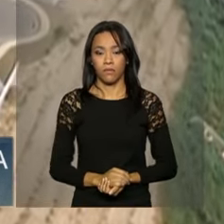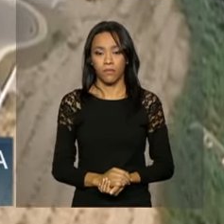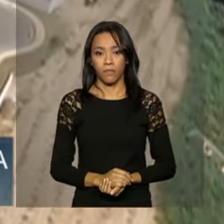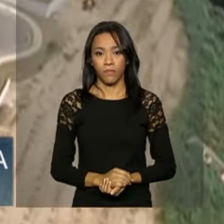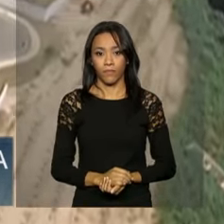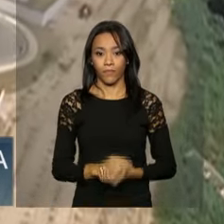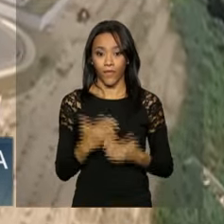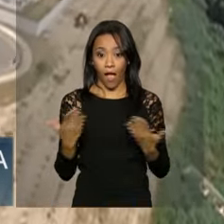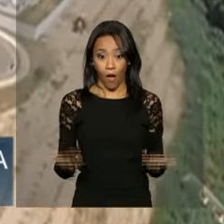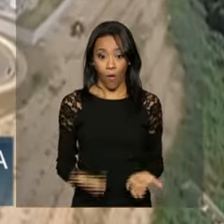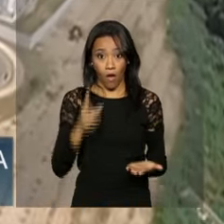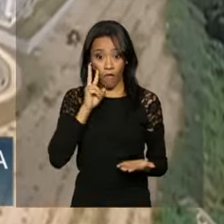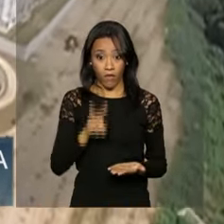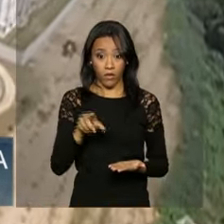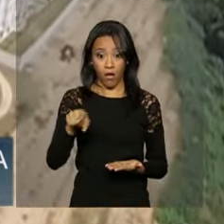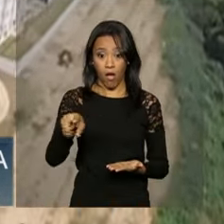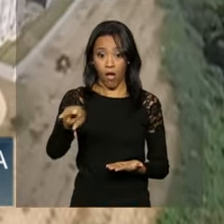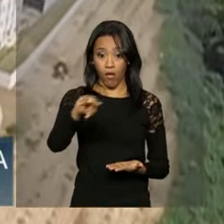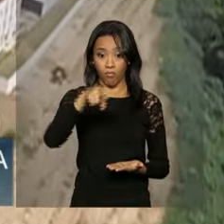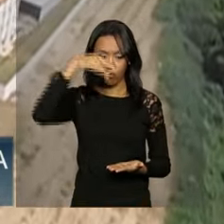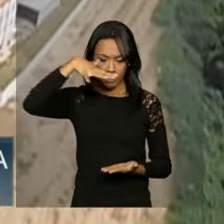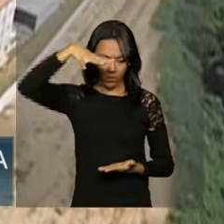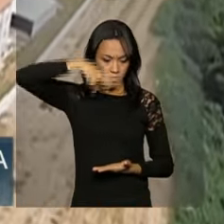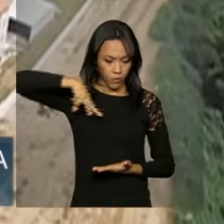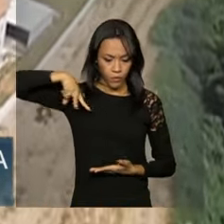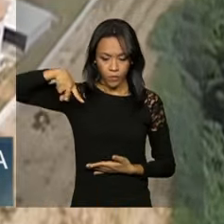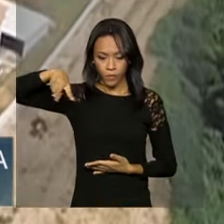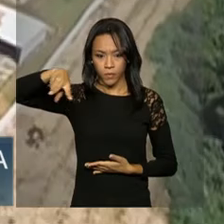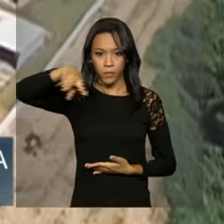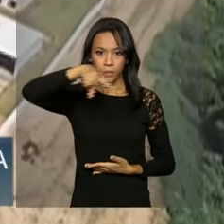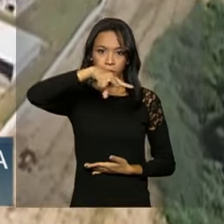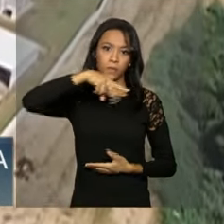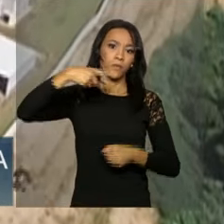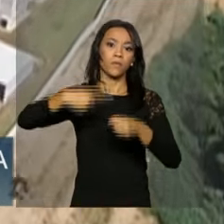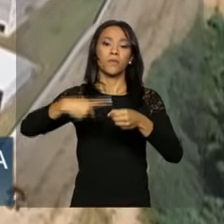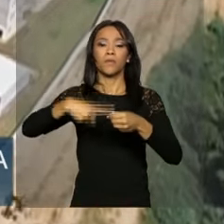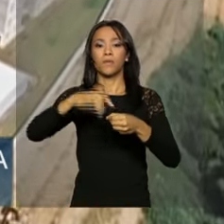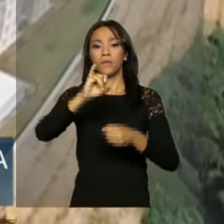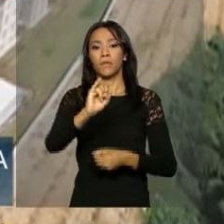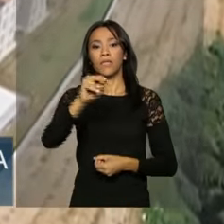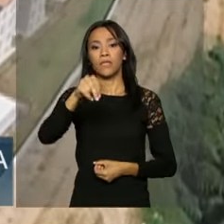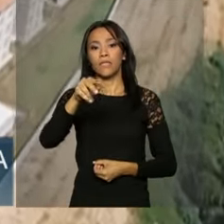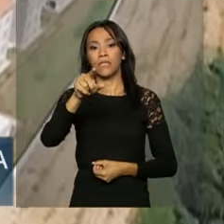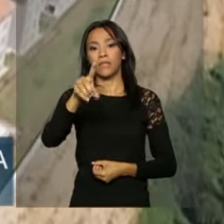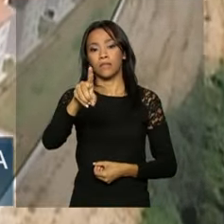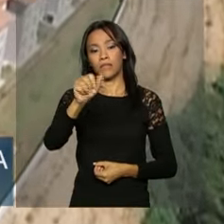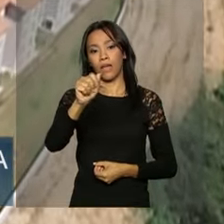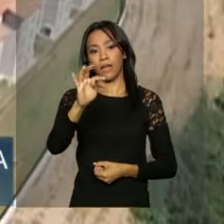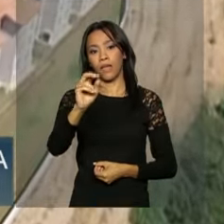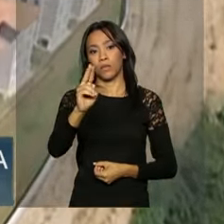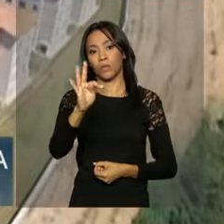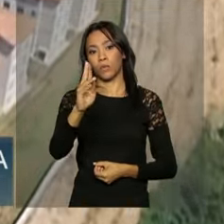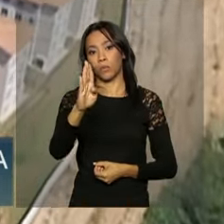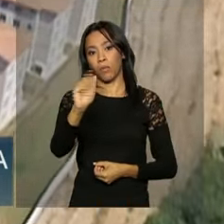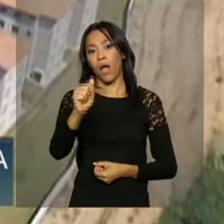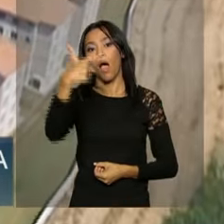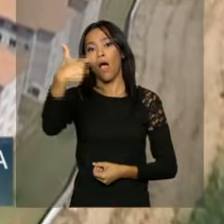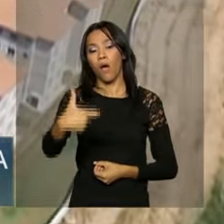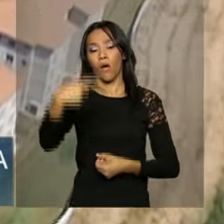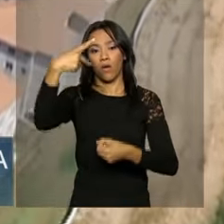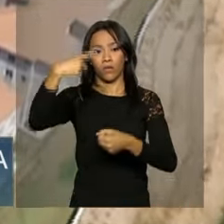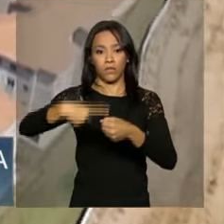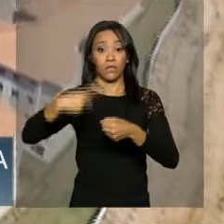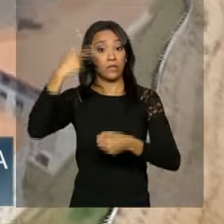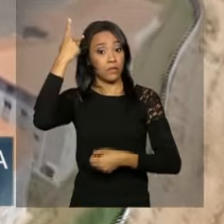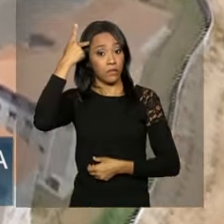Estamos vendo aí as imagens aéreas desse condomínio em Indaiatuba, São Paulo. Lembrando que hoje ainda